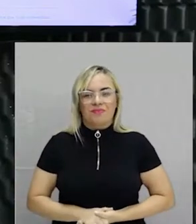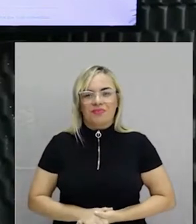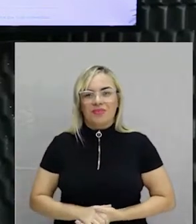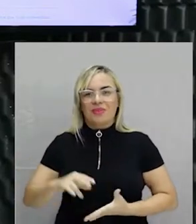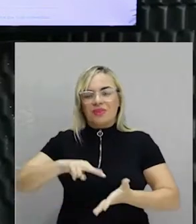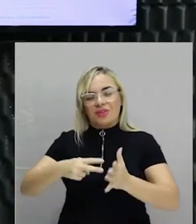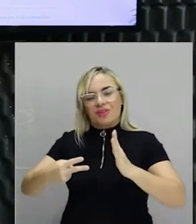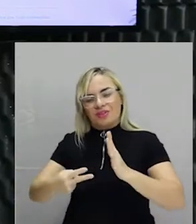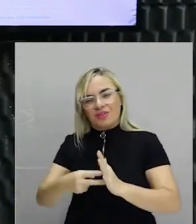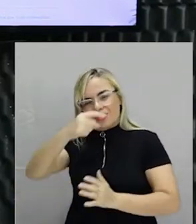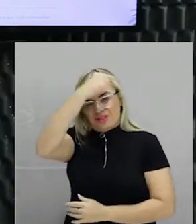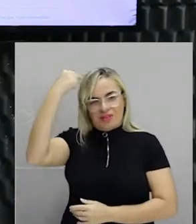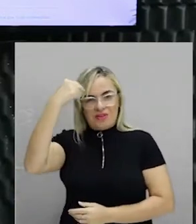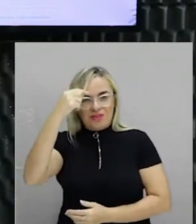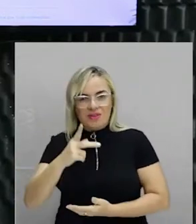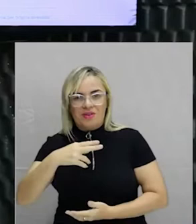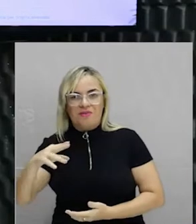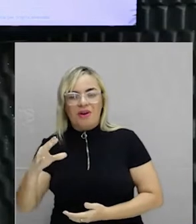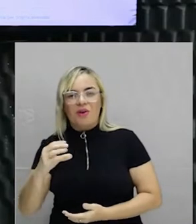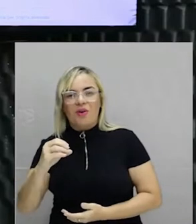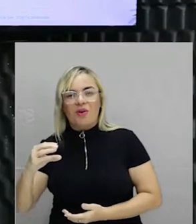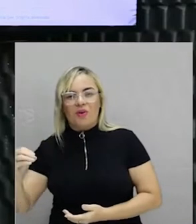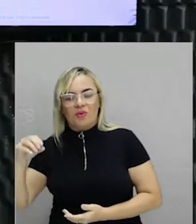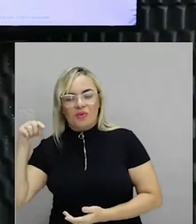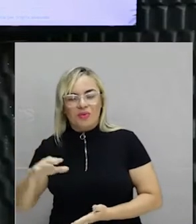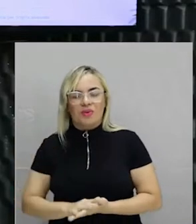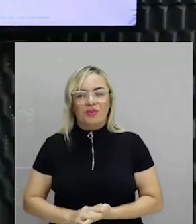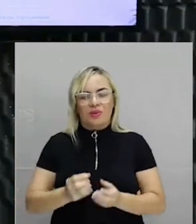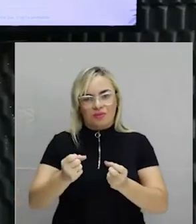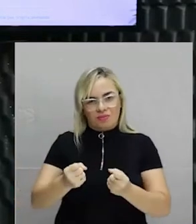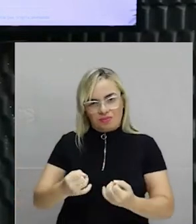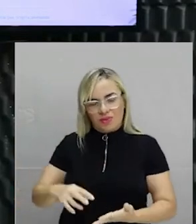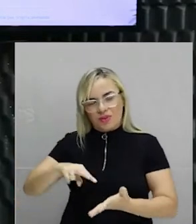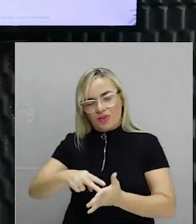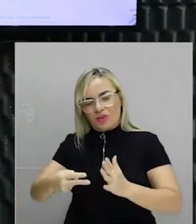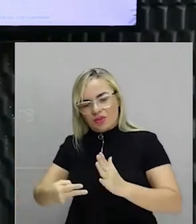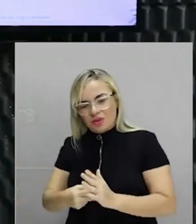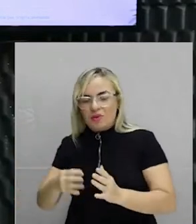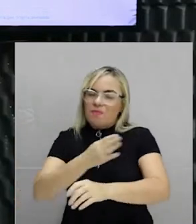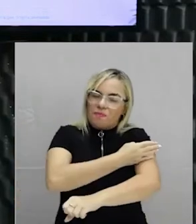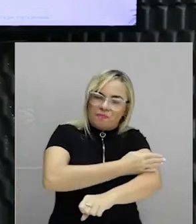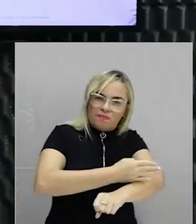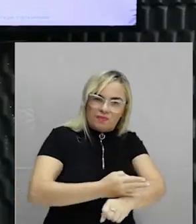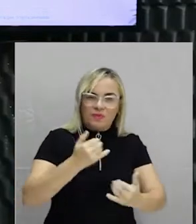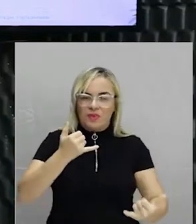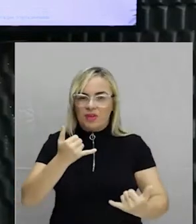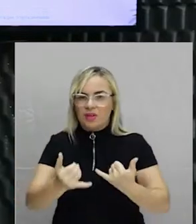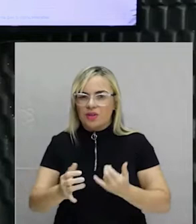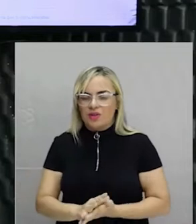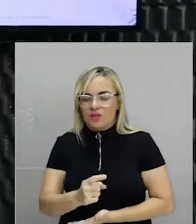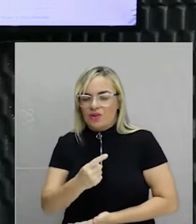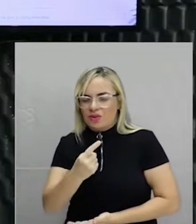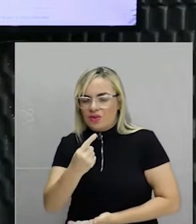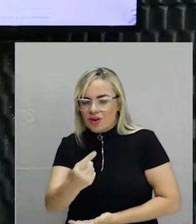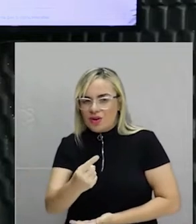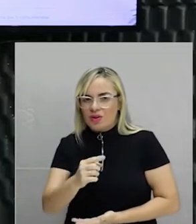que é santo do paoco? É justamente quando alguns de vocês costumam dizer que uma pessoa parece uma coisa, mas não é